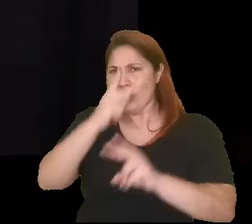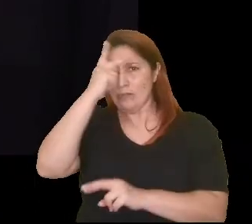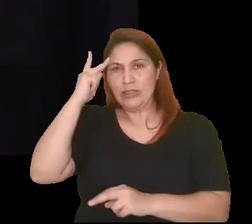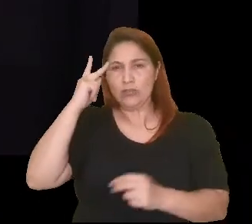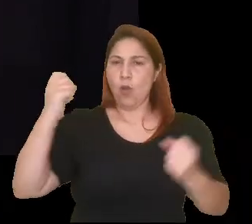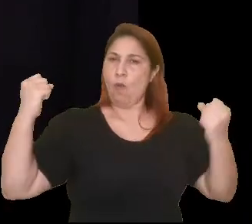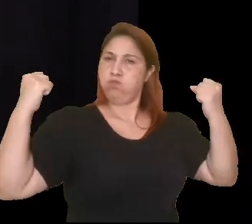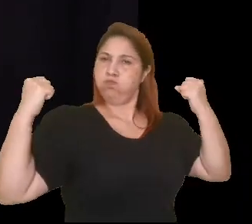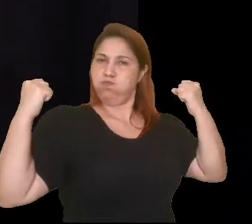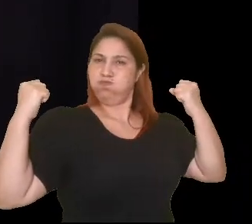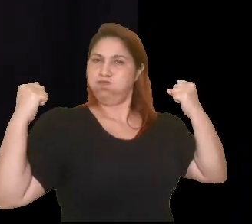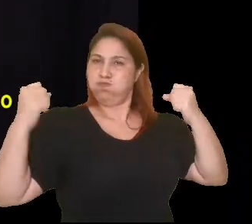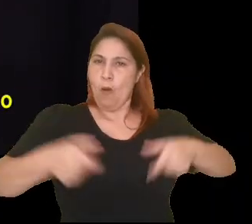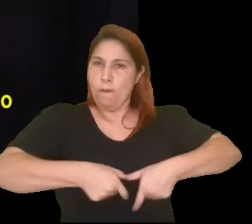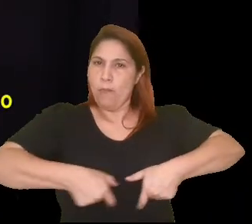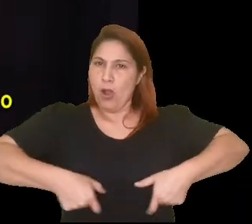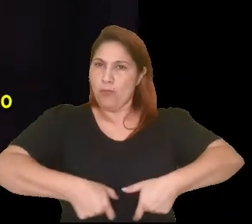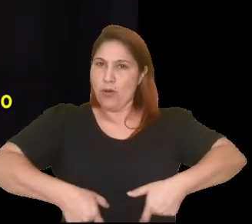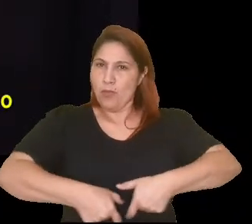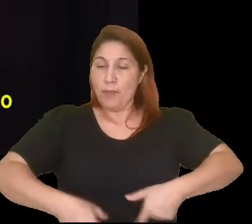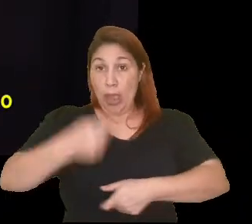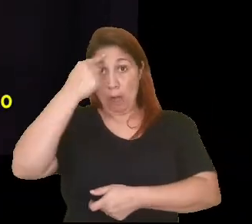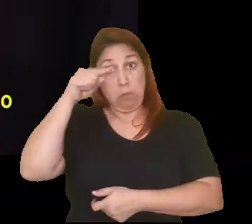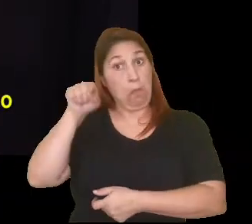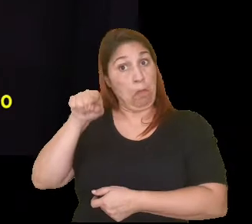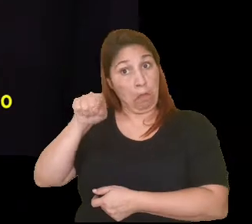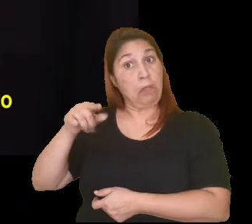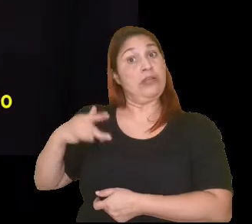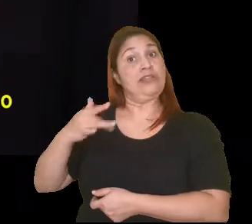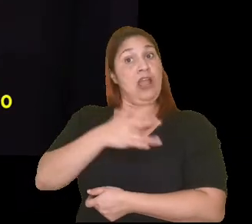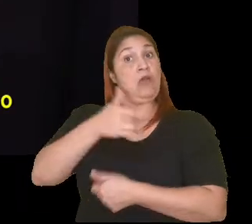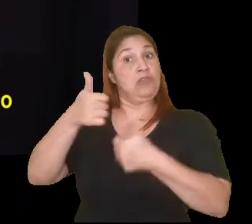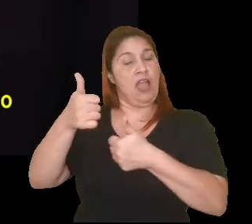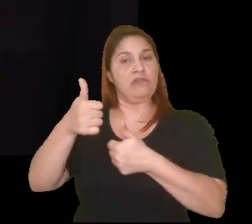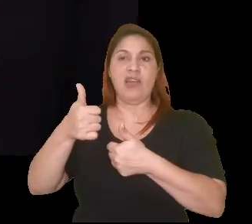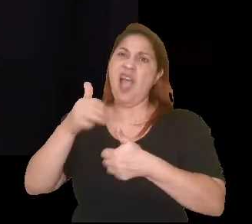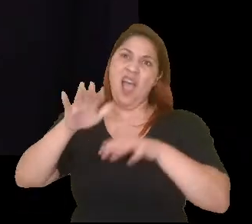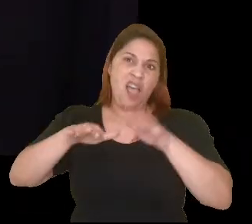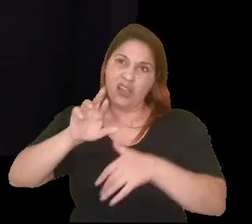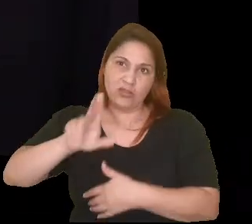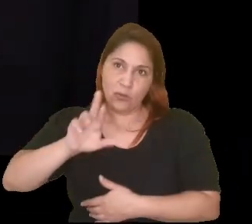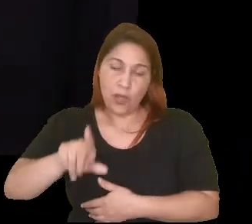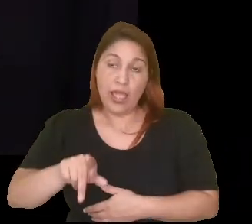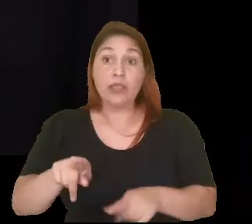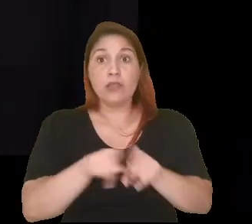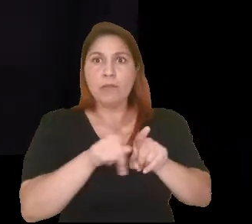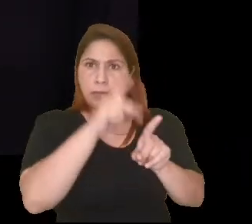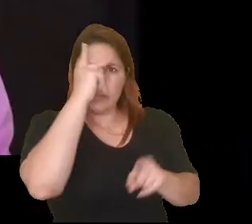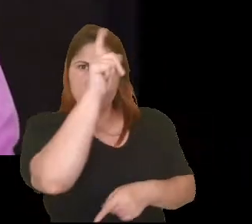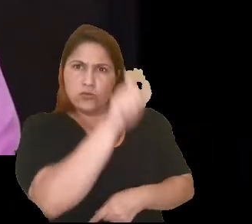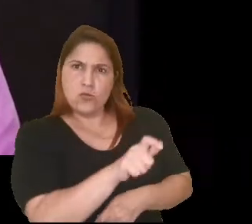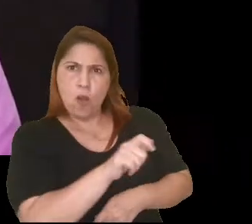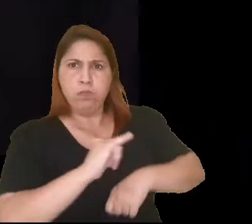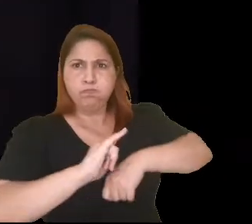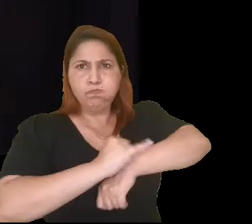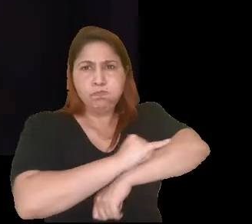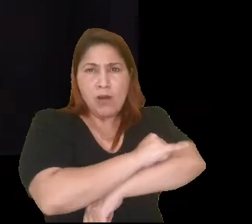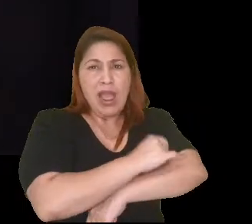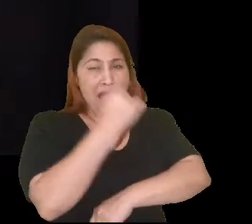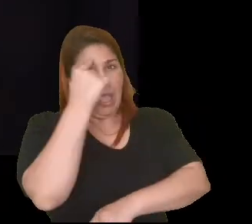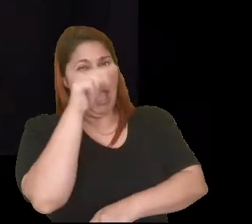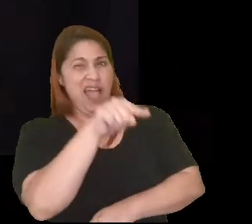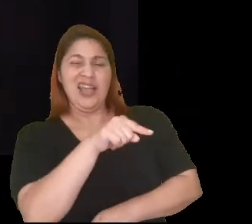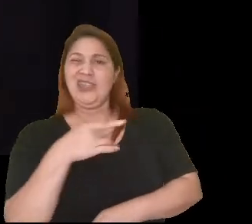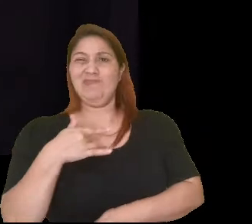necessariamente é uma pessoa saudável. Assim como uma pessoa um pouco acima do peso, também não é uma pessoa não saudável. Combinado, uma